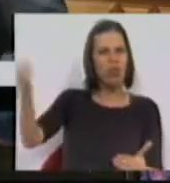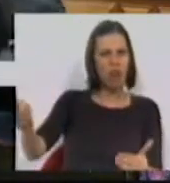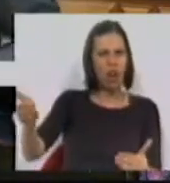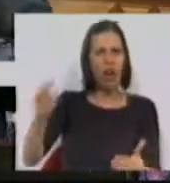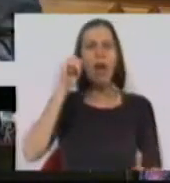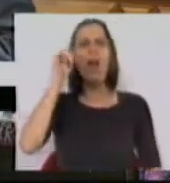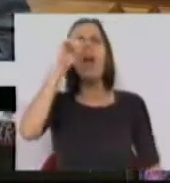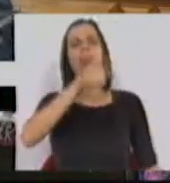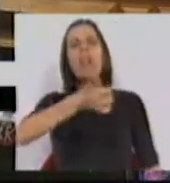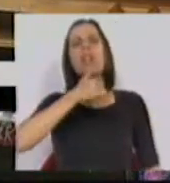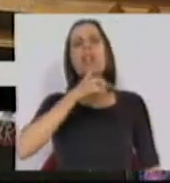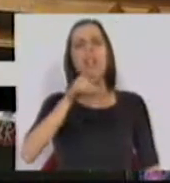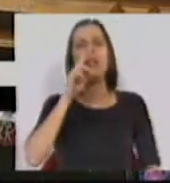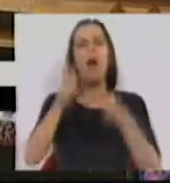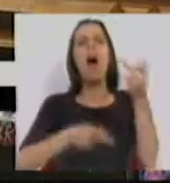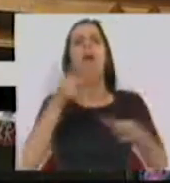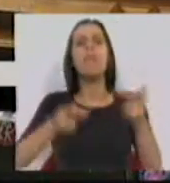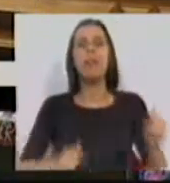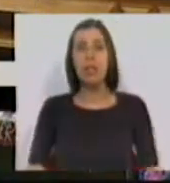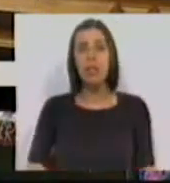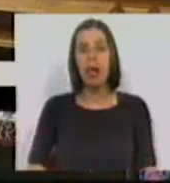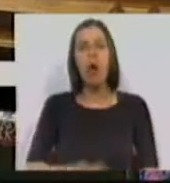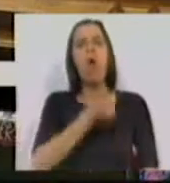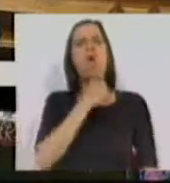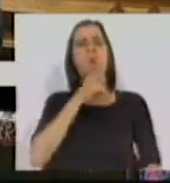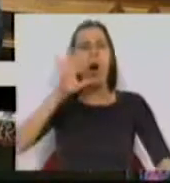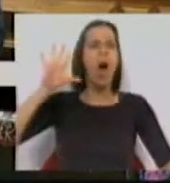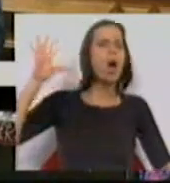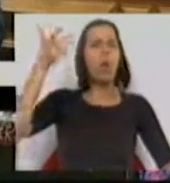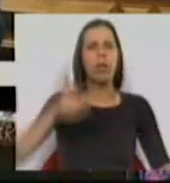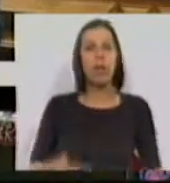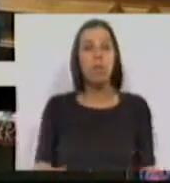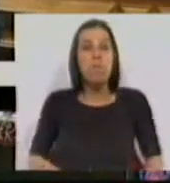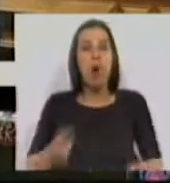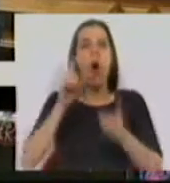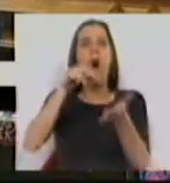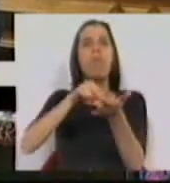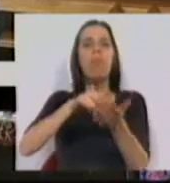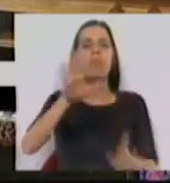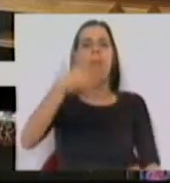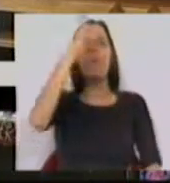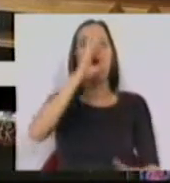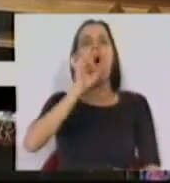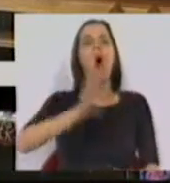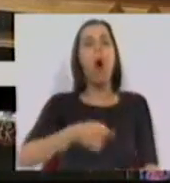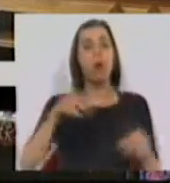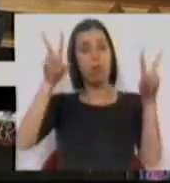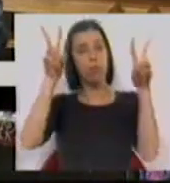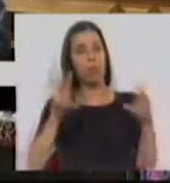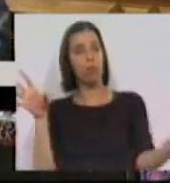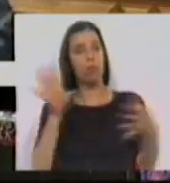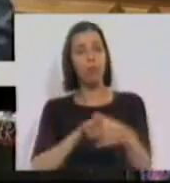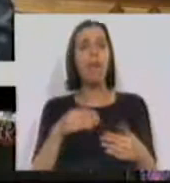Quem é que decidiu esta avaliação? Como é que isto acontece? E qual é a posição do Primeiro-Ministro sobre esta